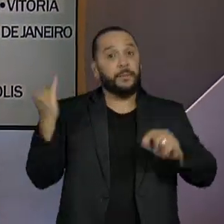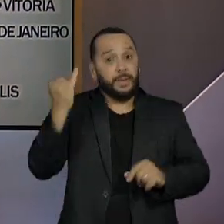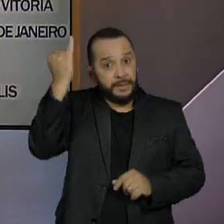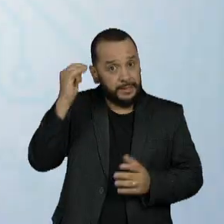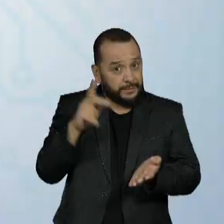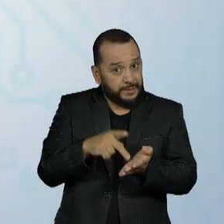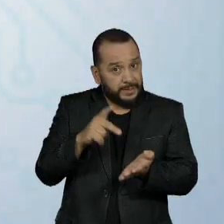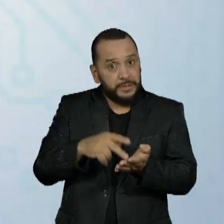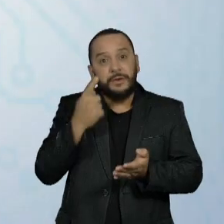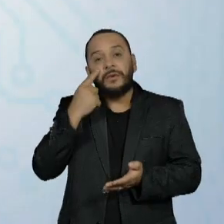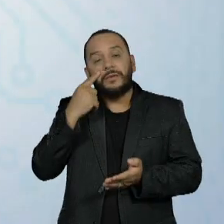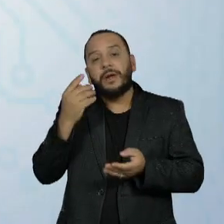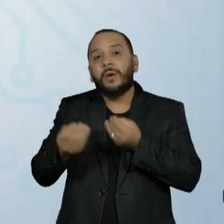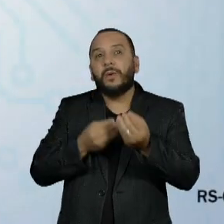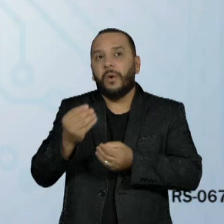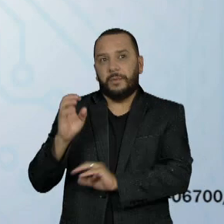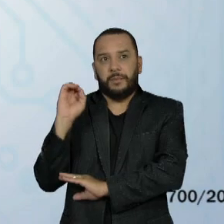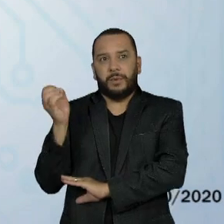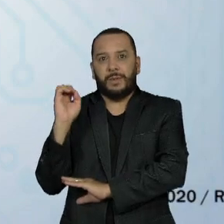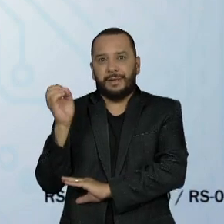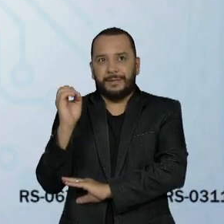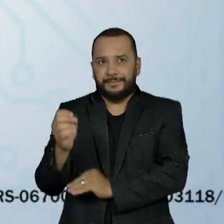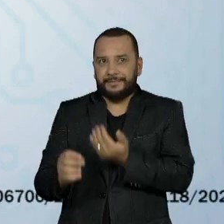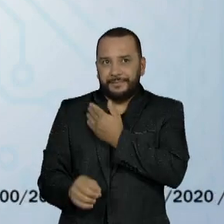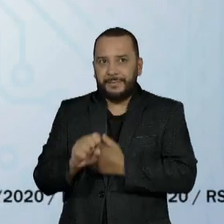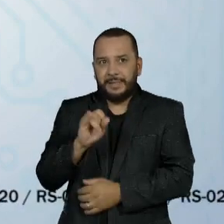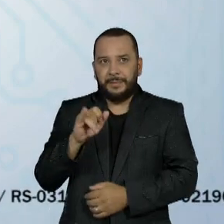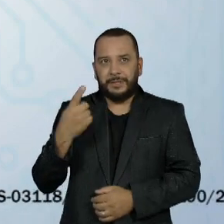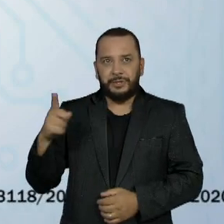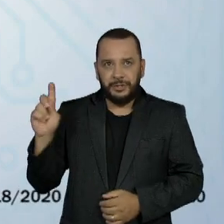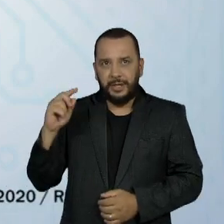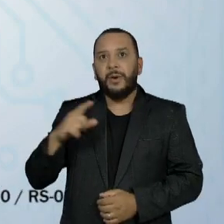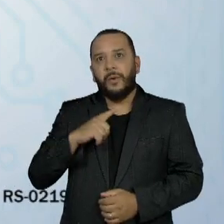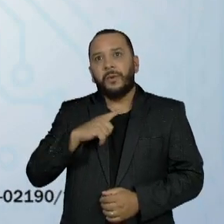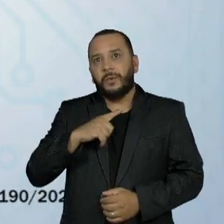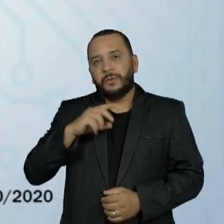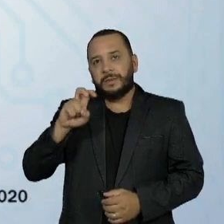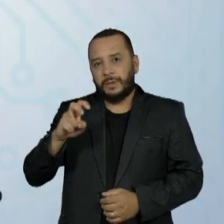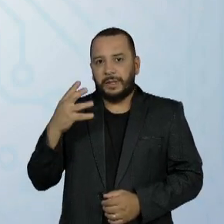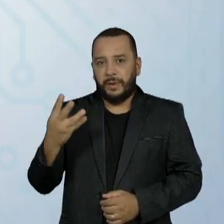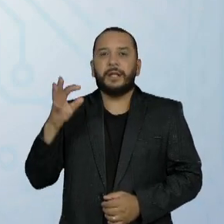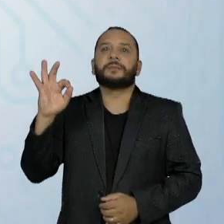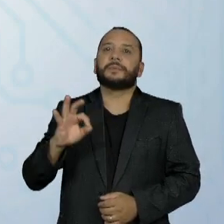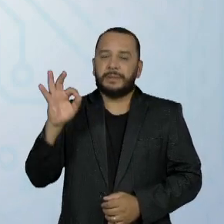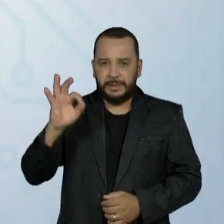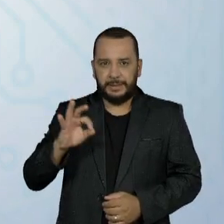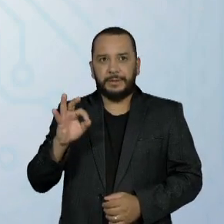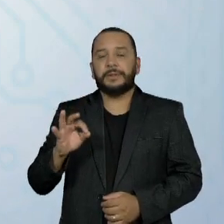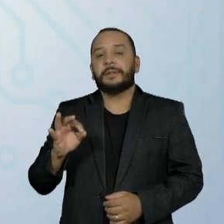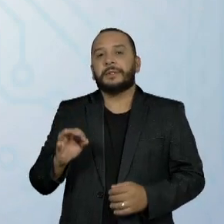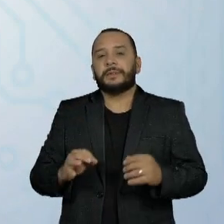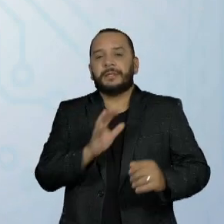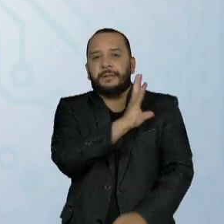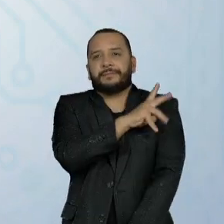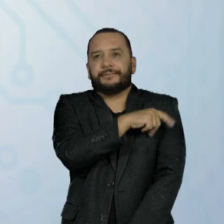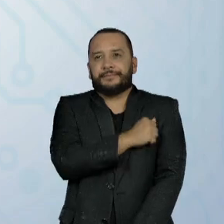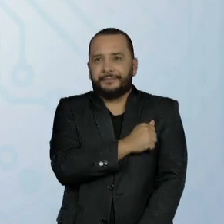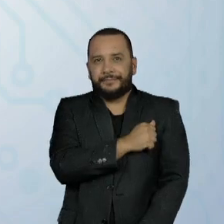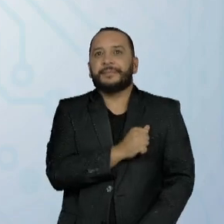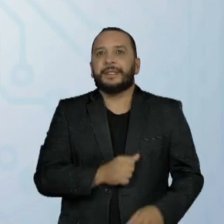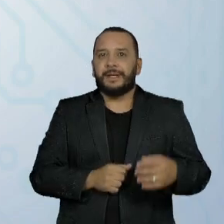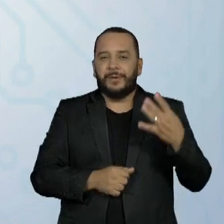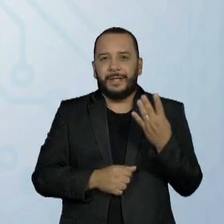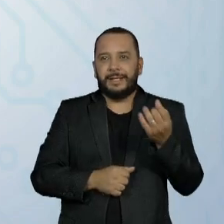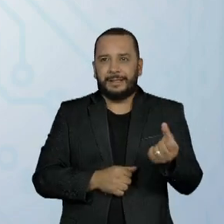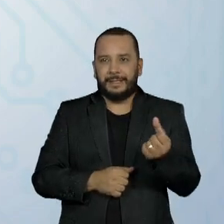acompanhar a situação em Porto Alegre. Sebastião Melo, do MDB, lidera com 54%. Manuela Dávila, do PCdoB,